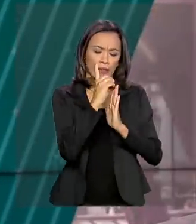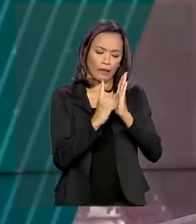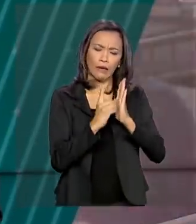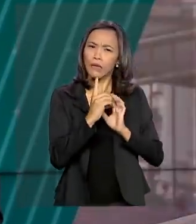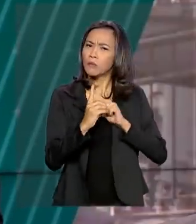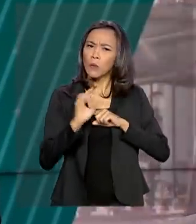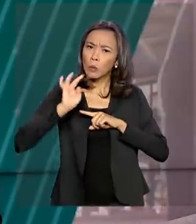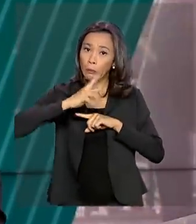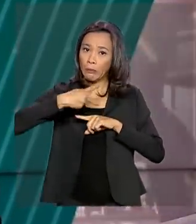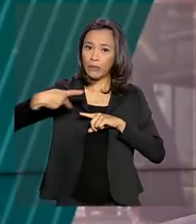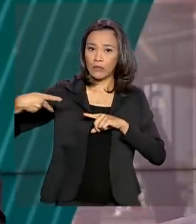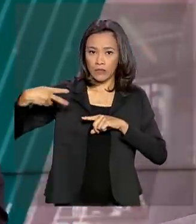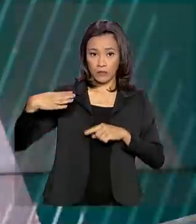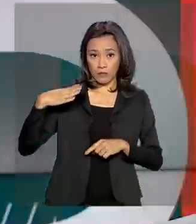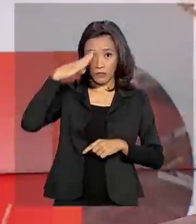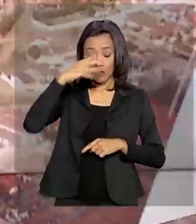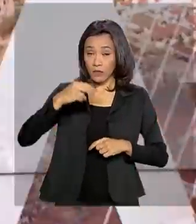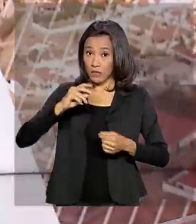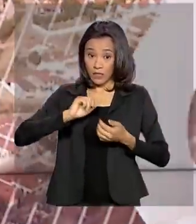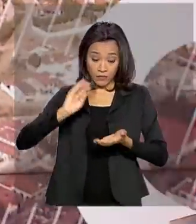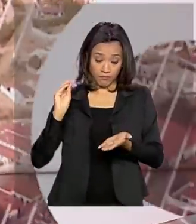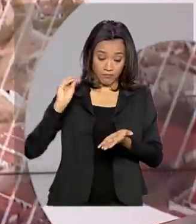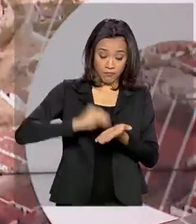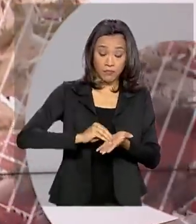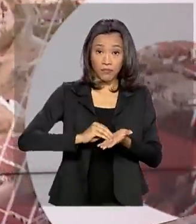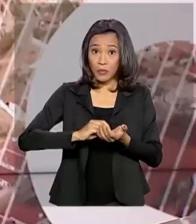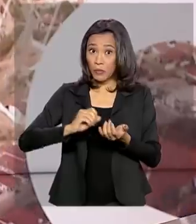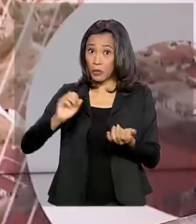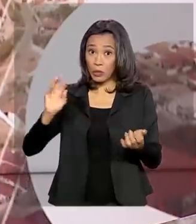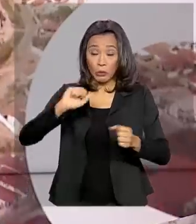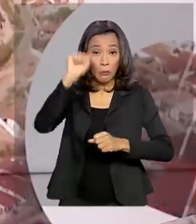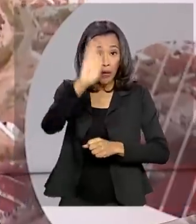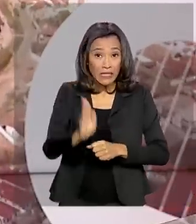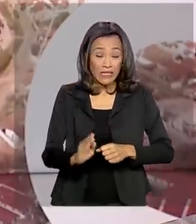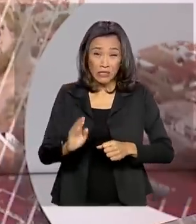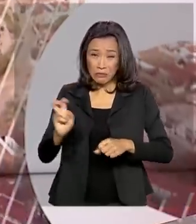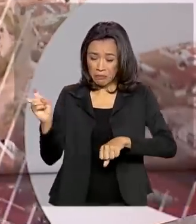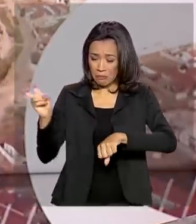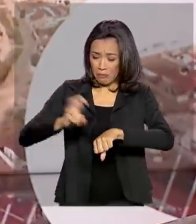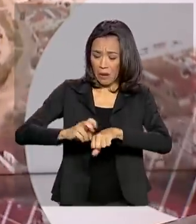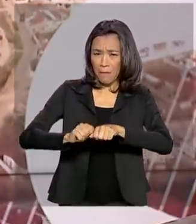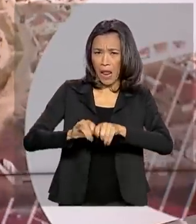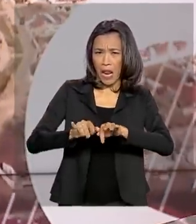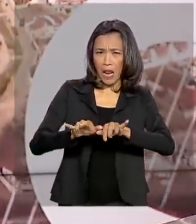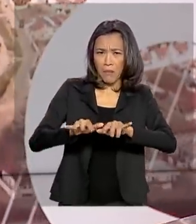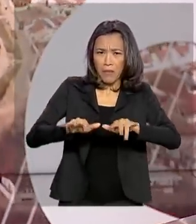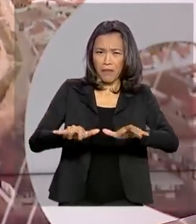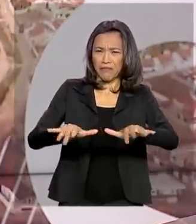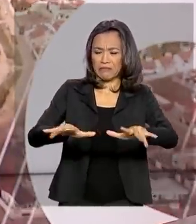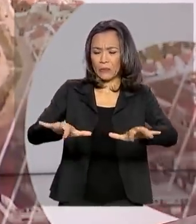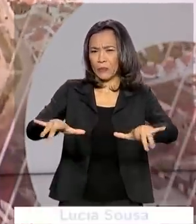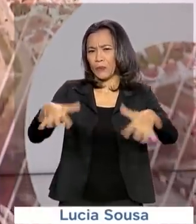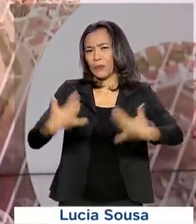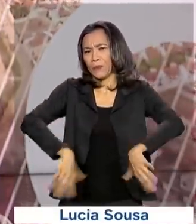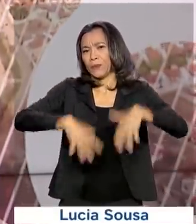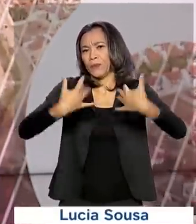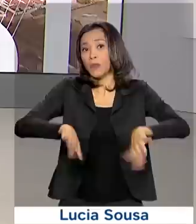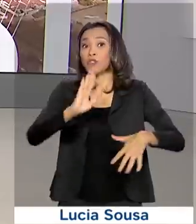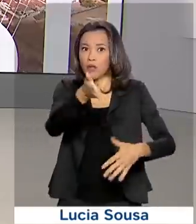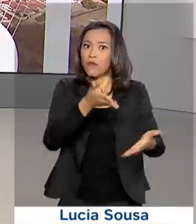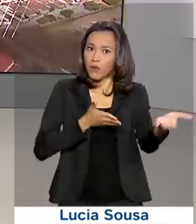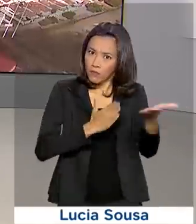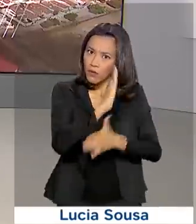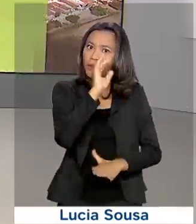presidencial que estabelece estado de calamidade pública no Brasil por conta do novo coronavírus foi aprovado pela Câmara dos Deputados.